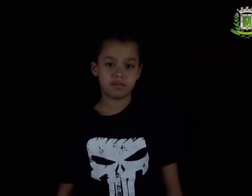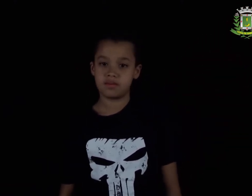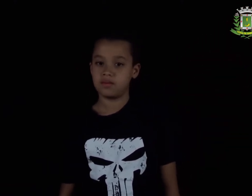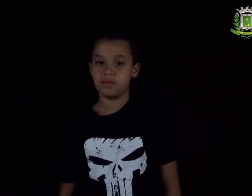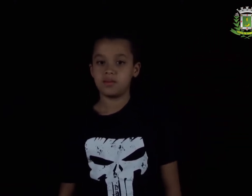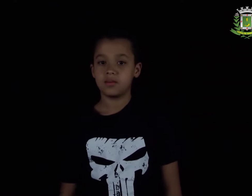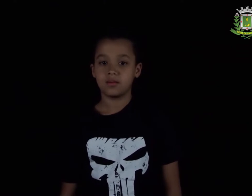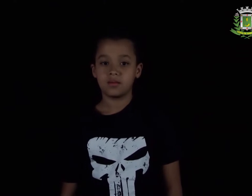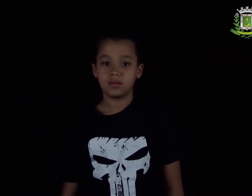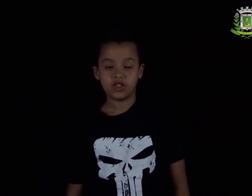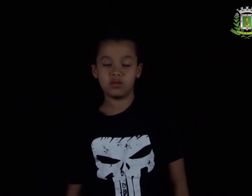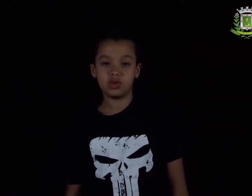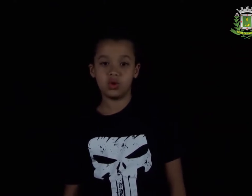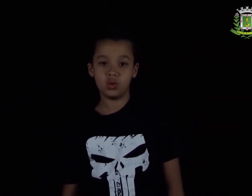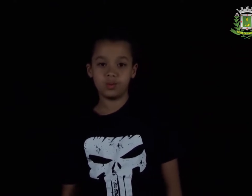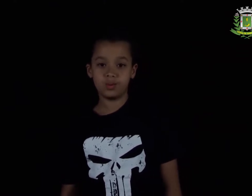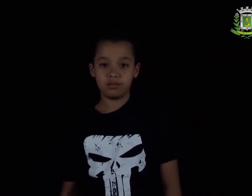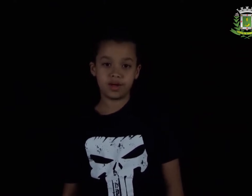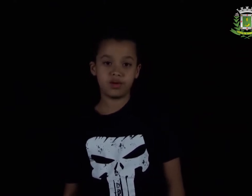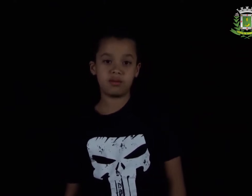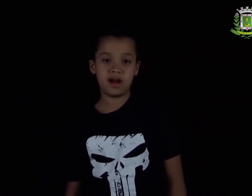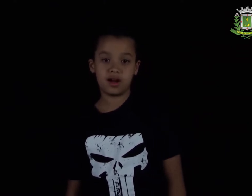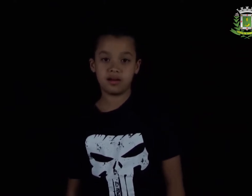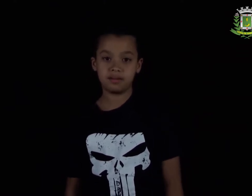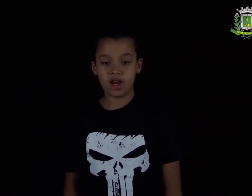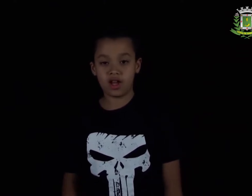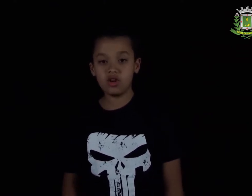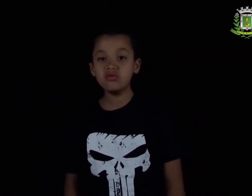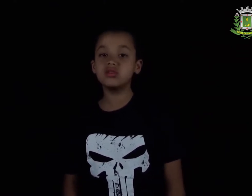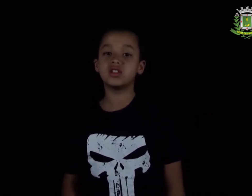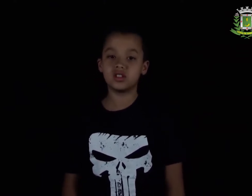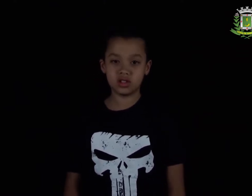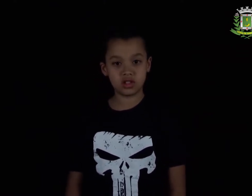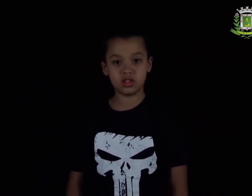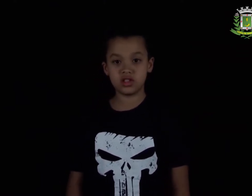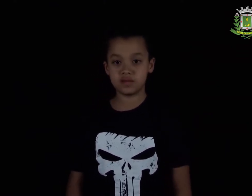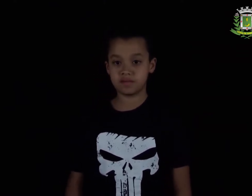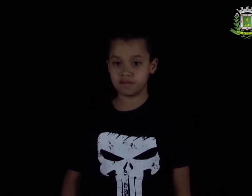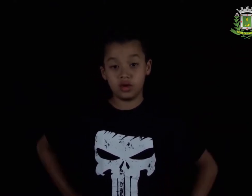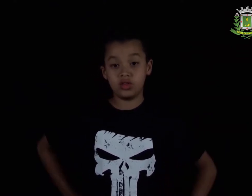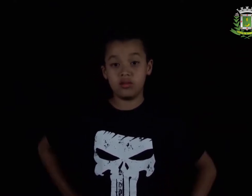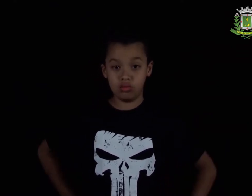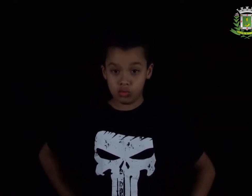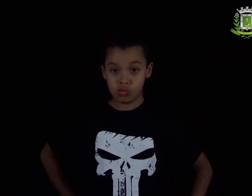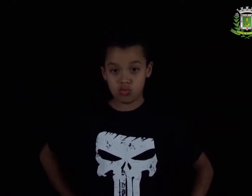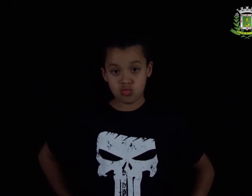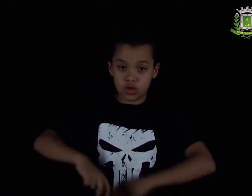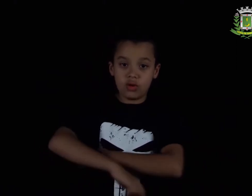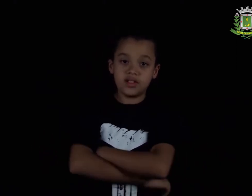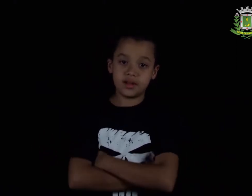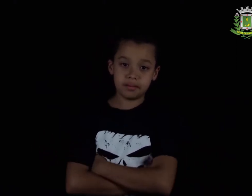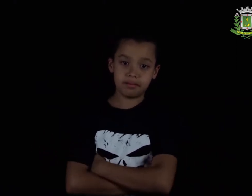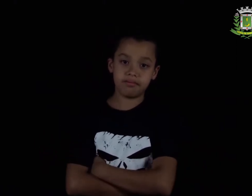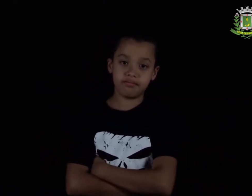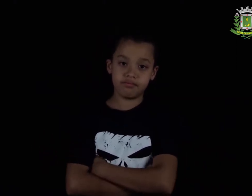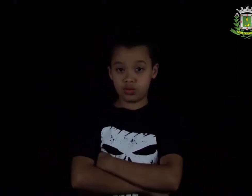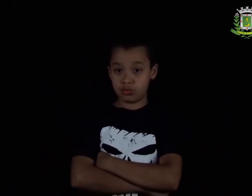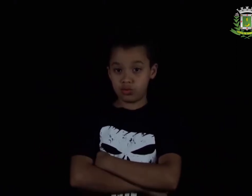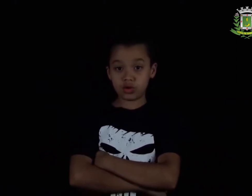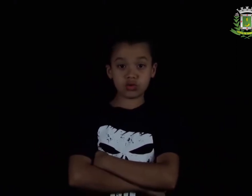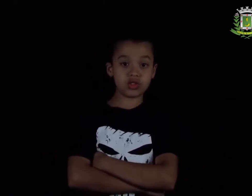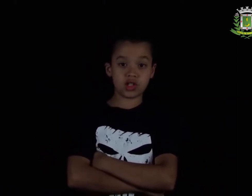tupi. se mudou para o mar. Para outras índios. Deu shabu. Deu azão.